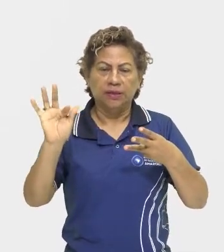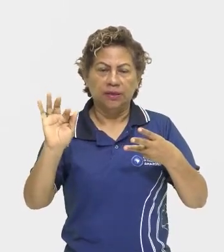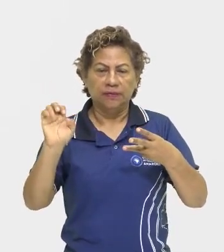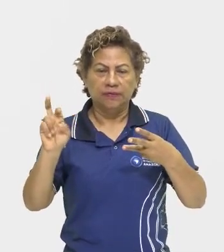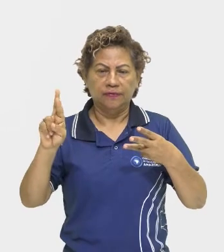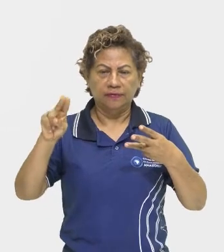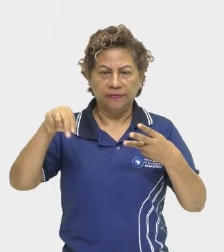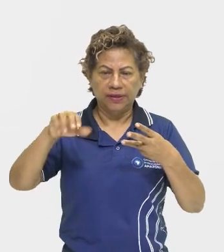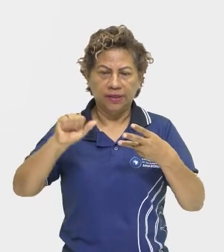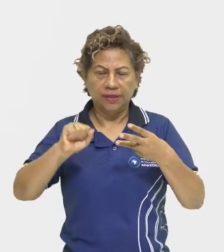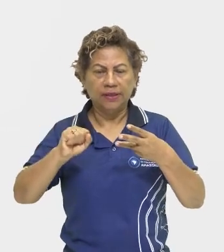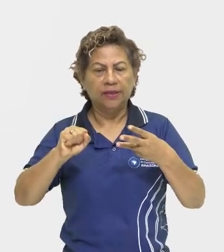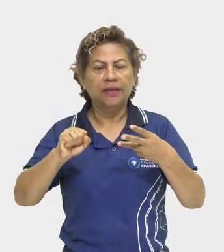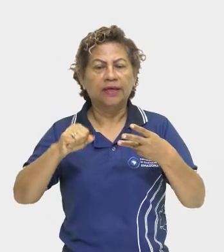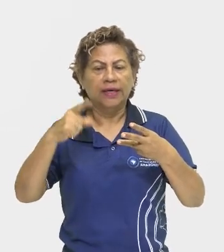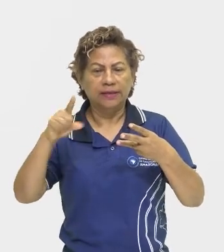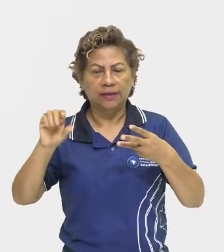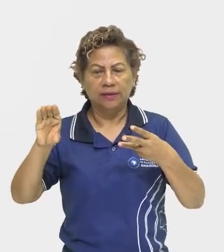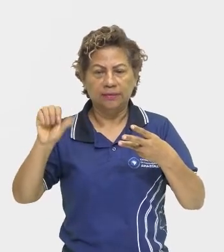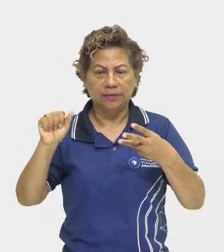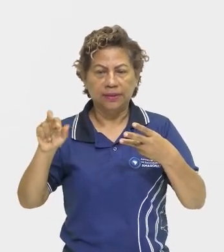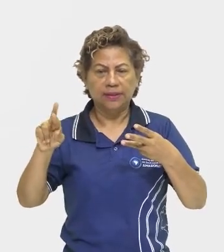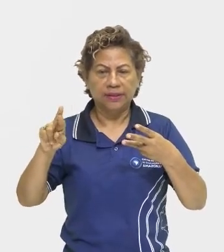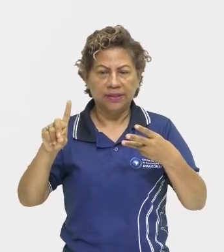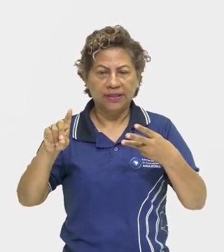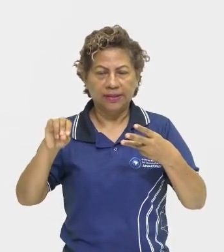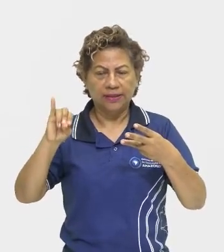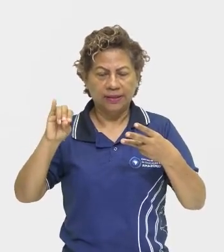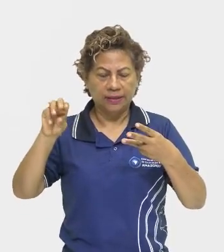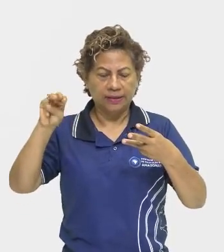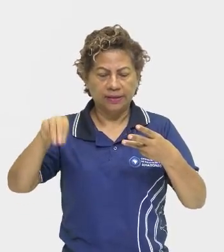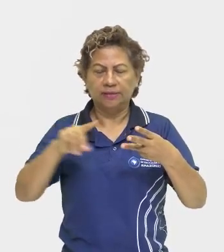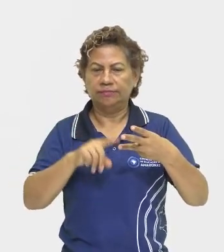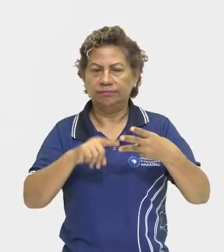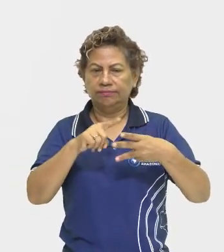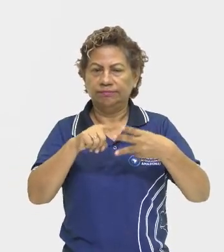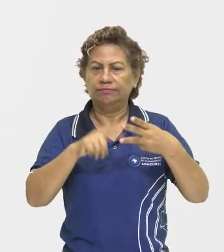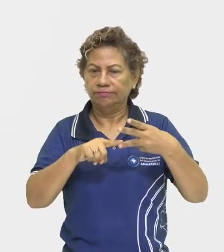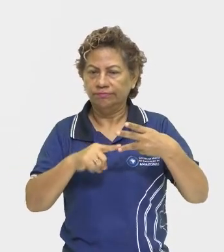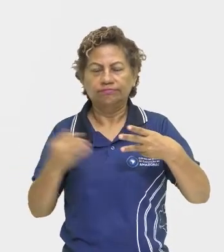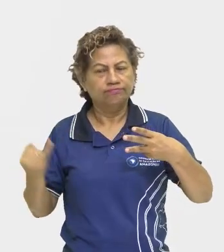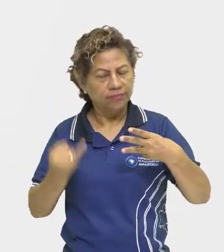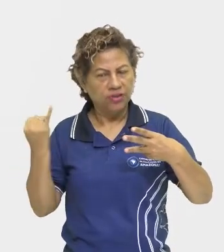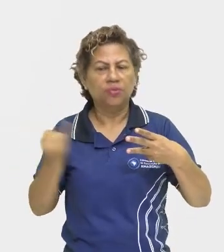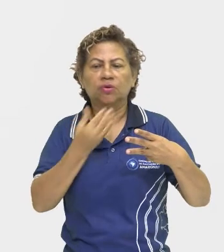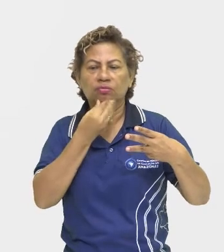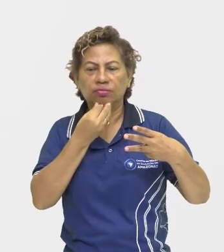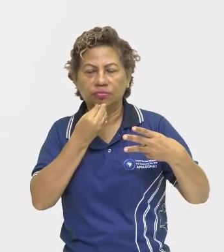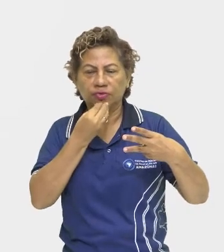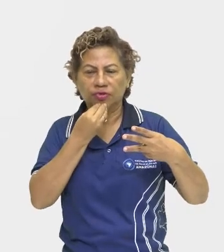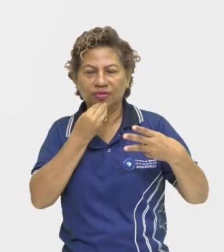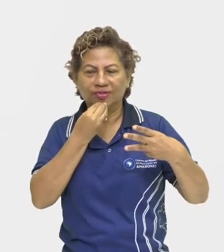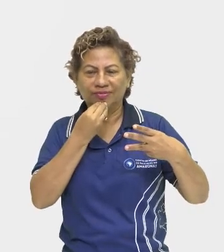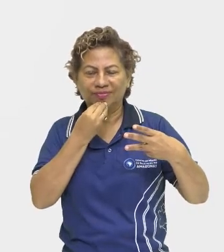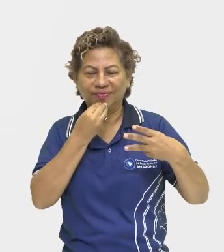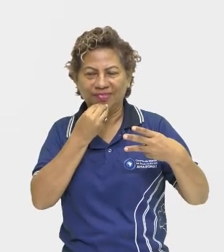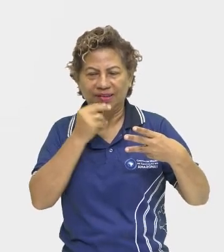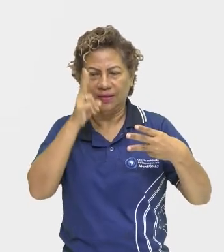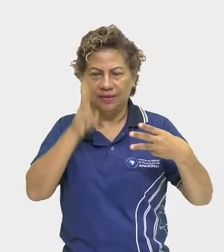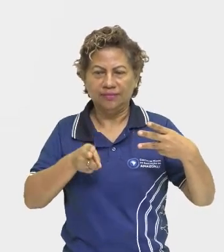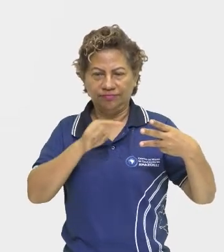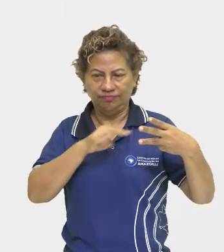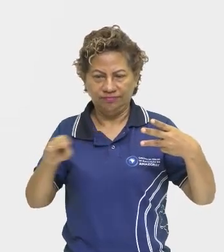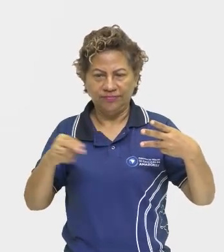importantes. Vamos estudar um pouco mais sobre o padre José de Anchieta, vamos conhecer mais detalhes da vida dele. Olha aí.